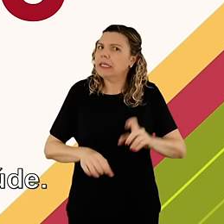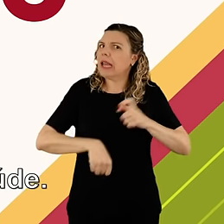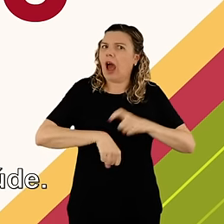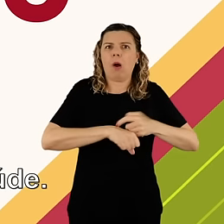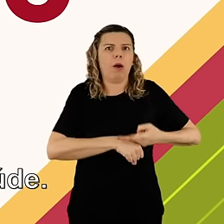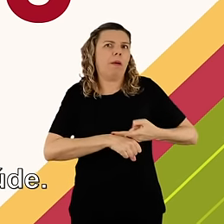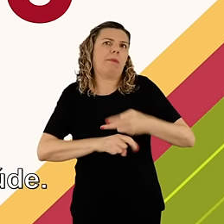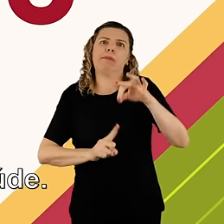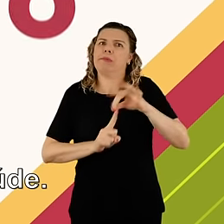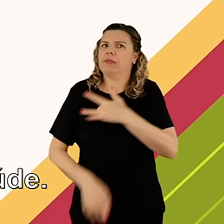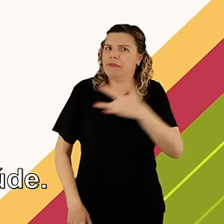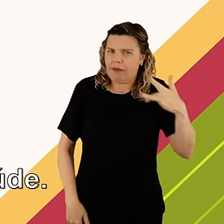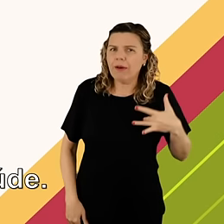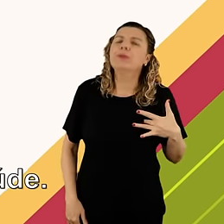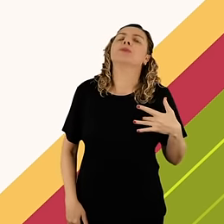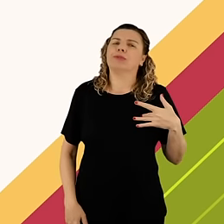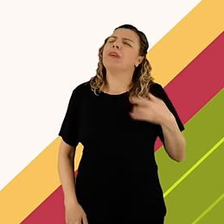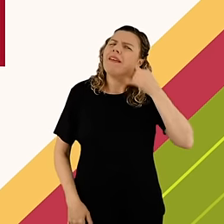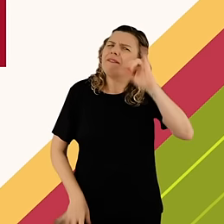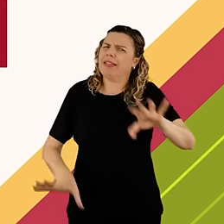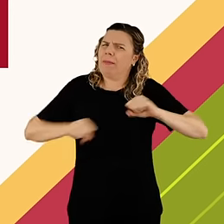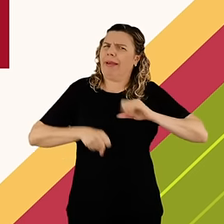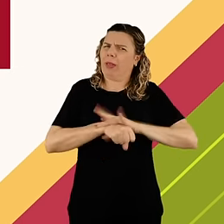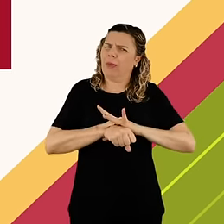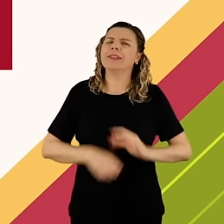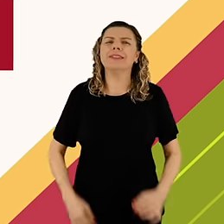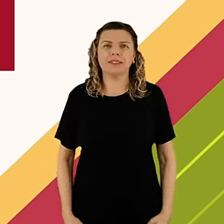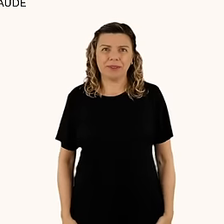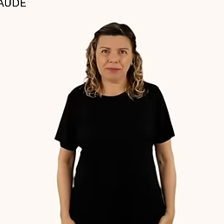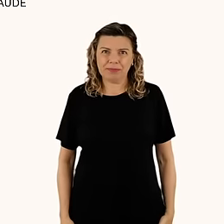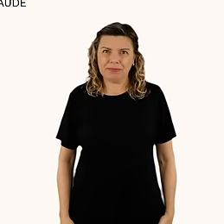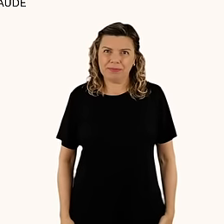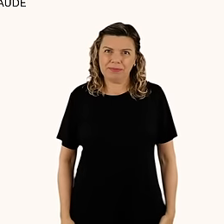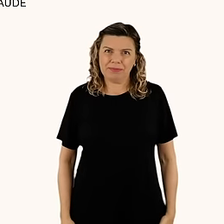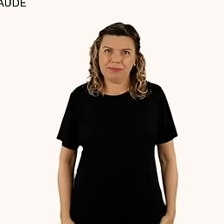procure imediatamente o atendimento de saúde. Previna-se contra a leptospirose.